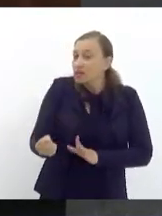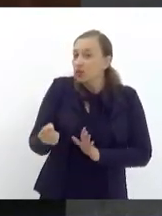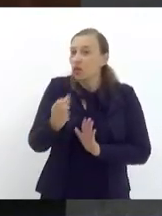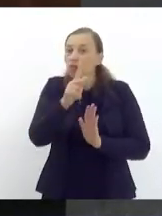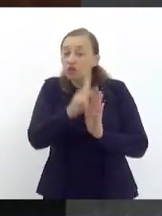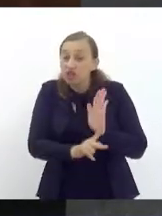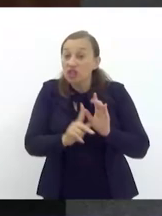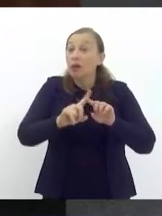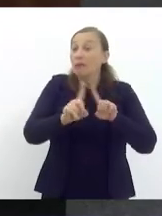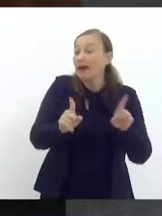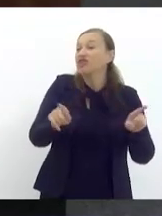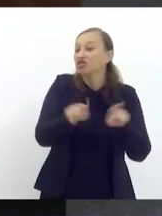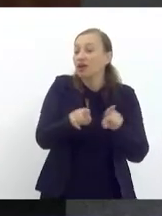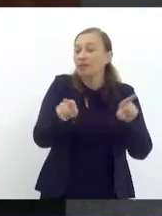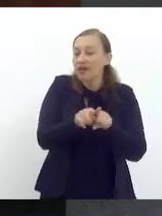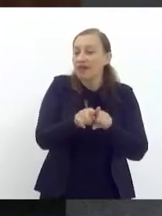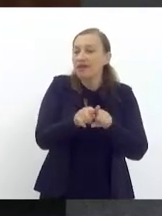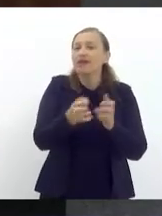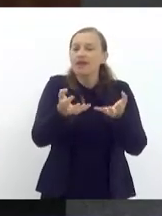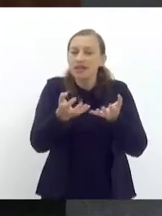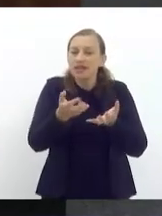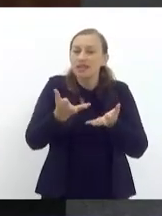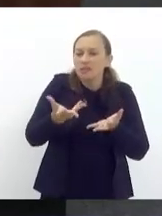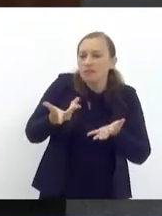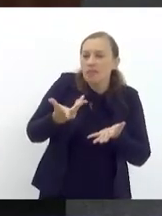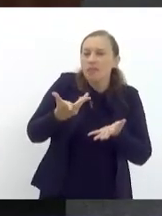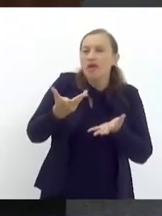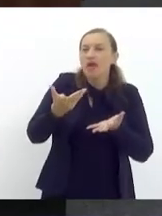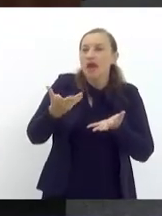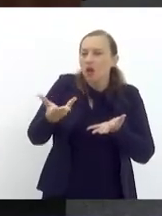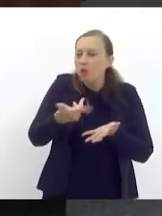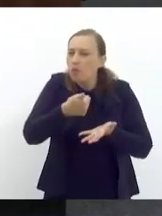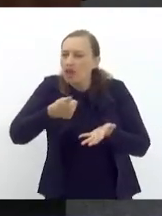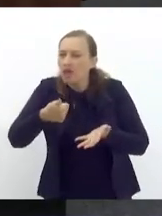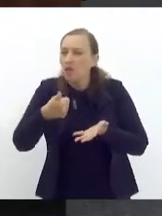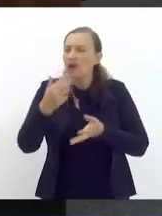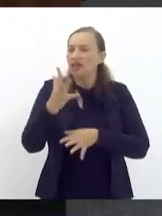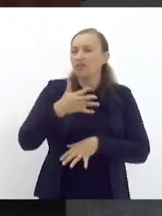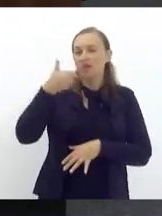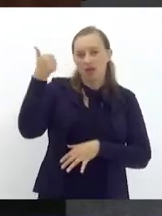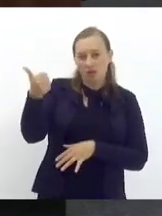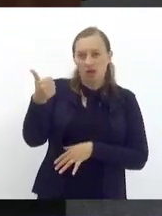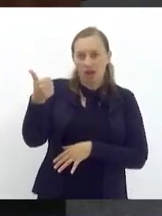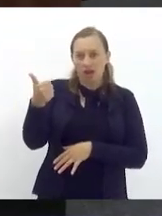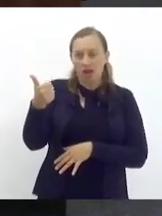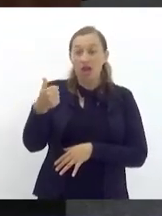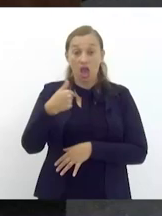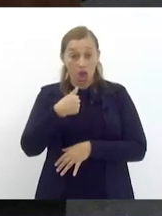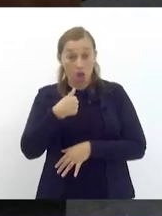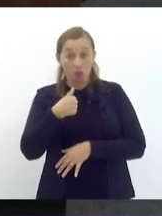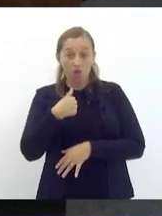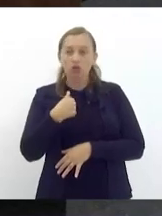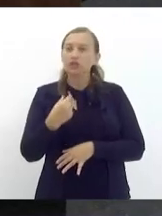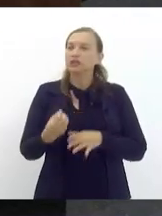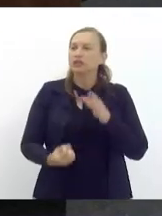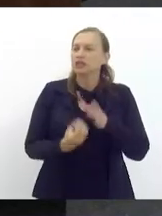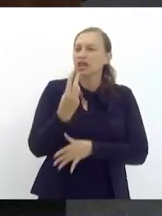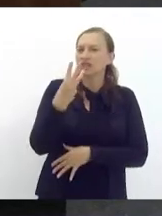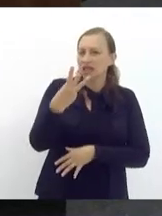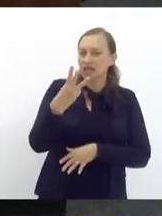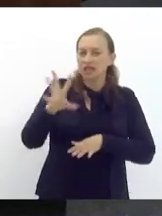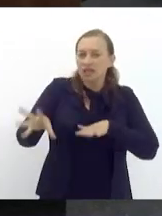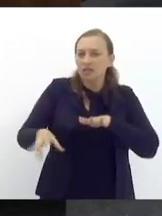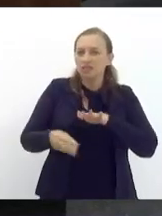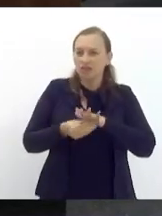como tentou também melhorar a qualidade do mesmo eu fui autor de três emendas